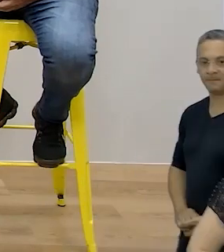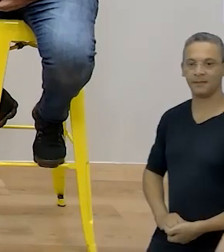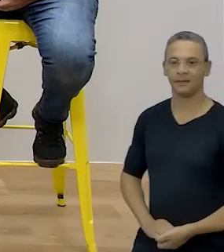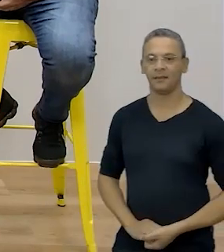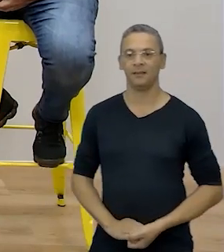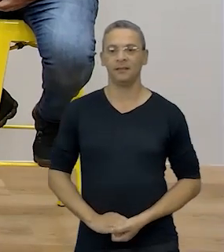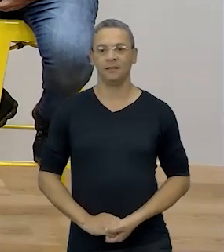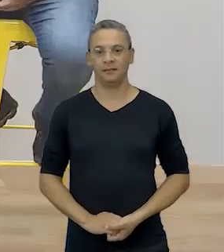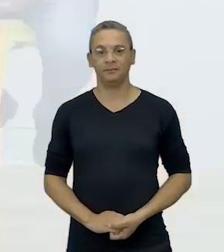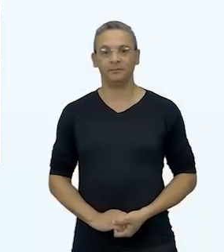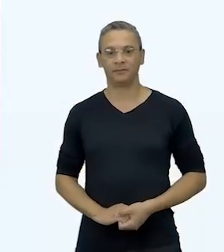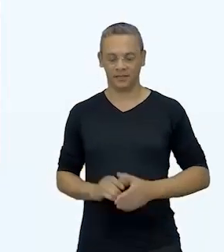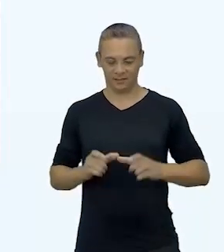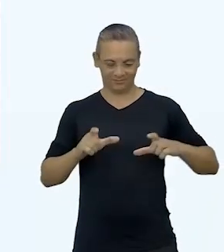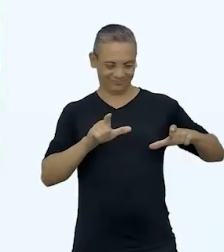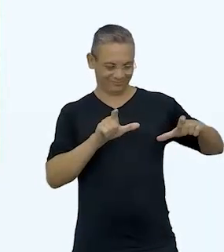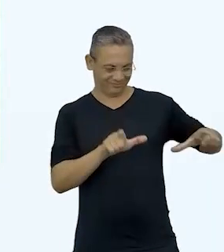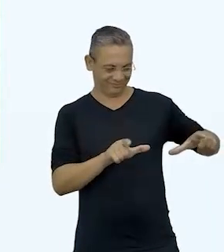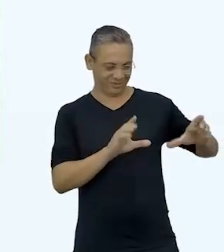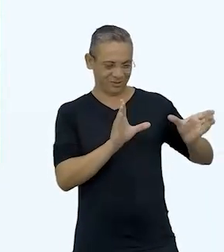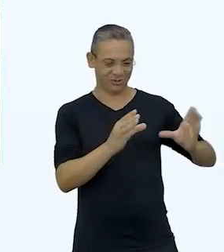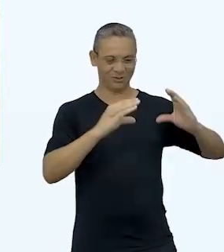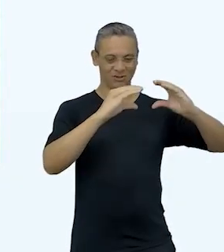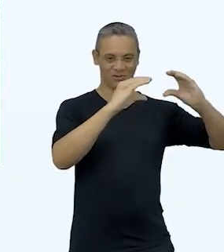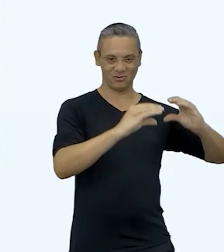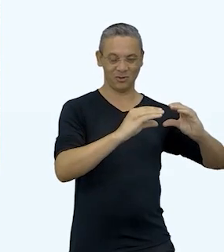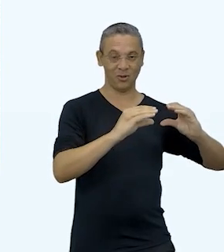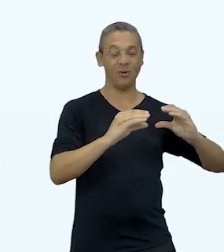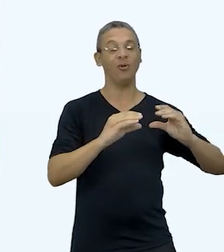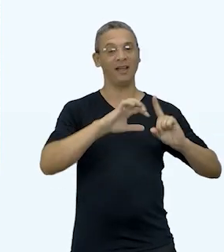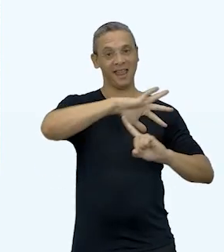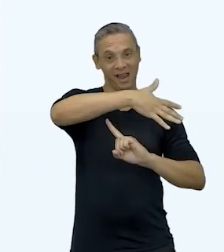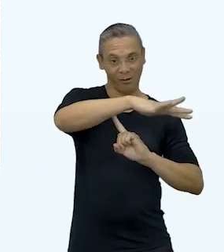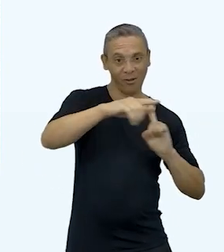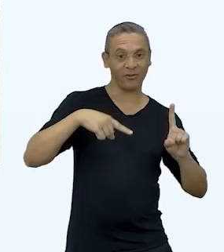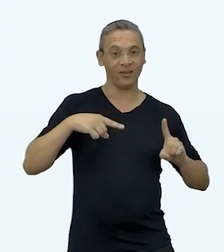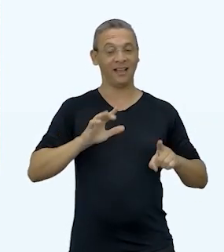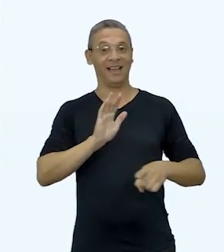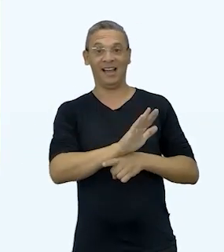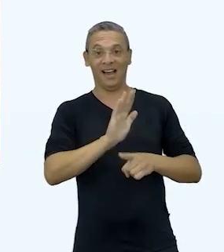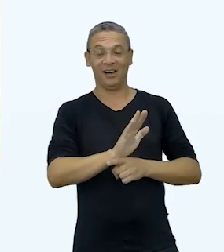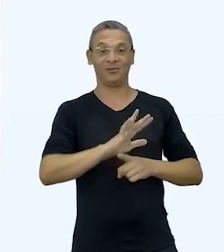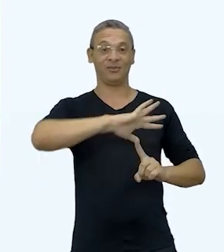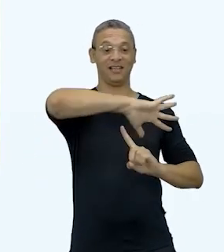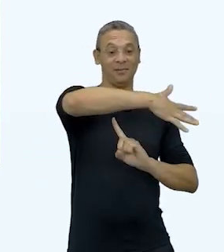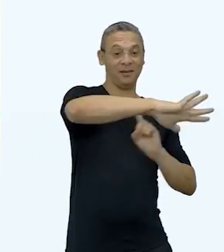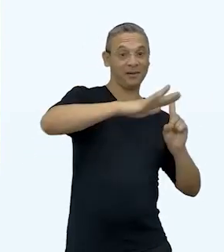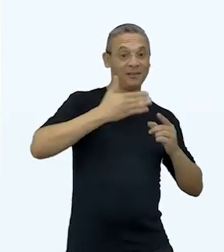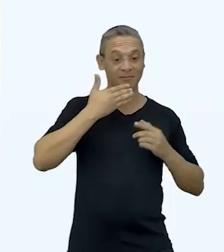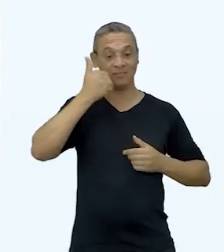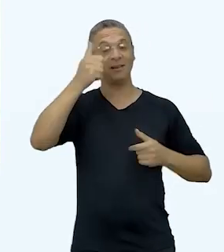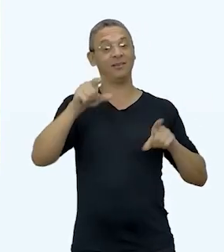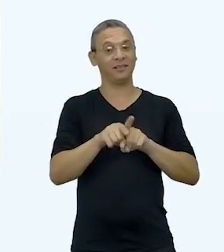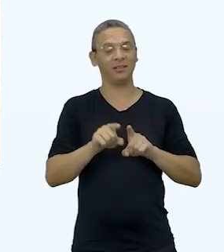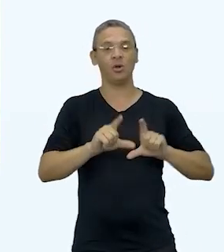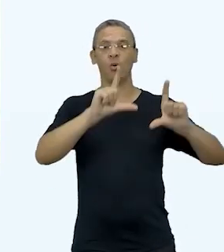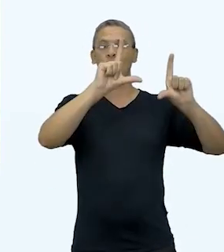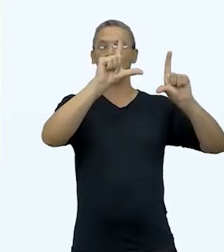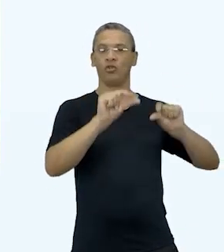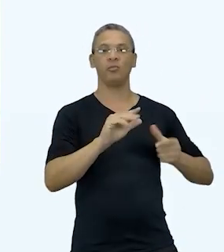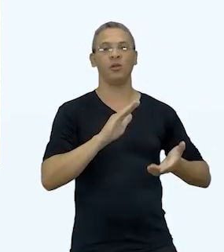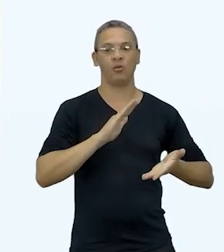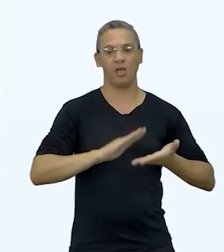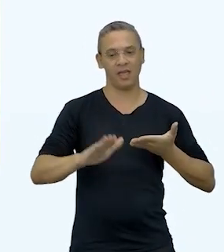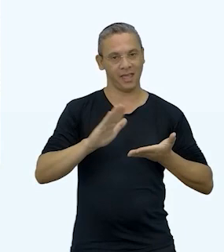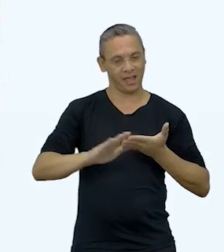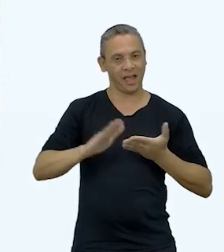O tijolo ecológico é um modelo de tijolo que promove impacto ambiental positivo, reduzindo o consumo